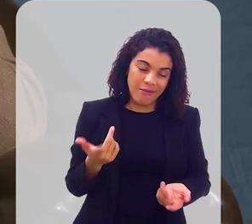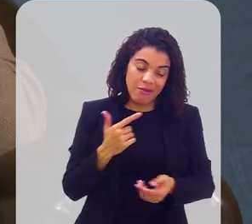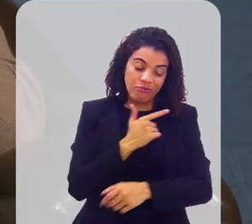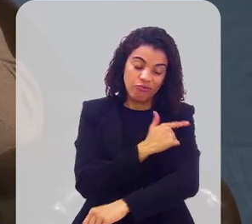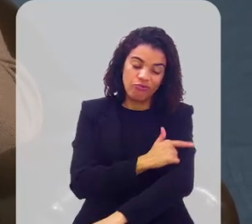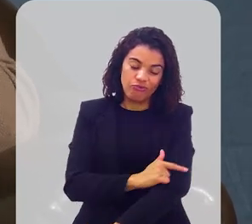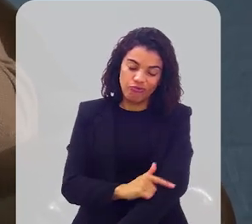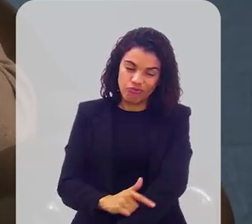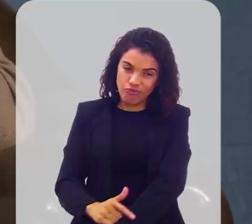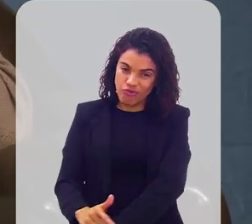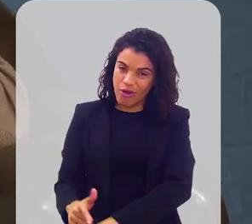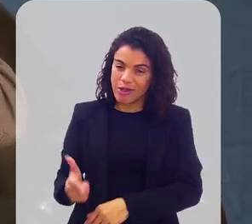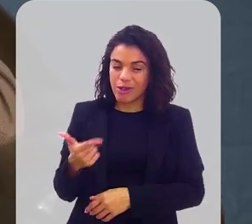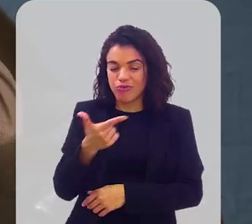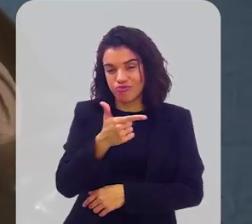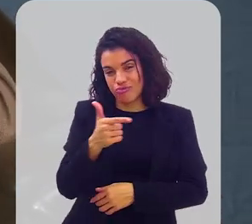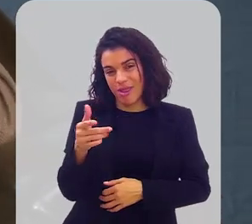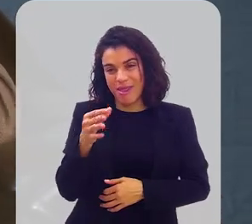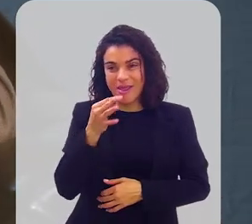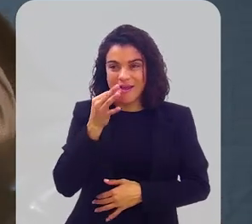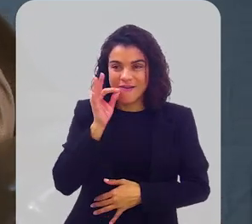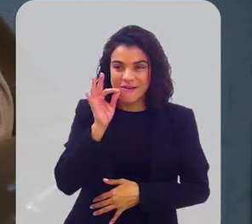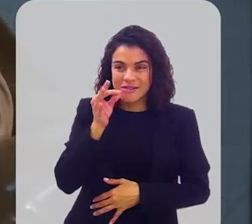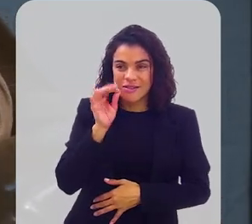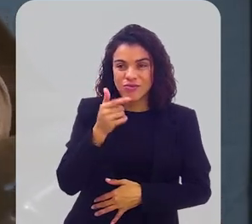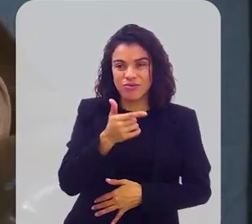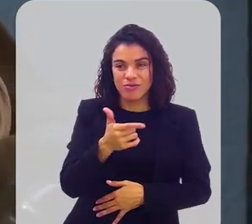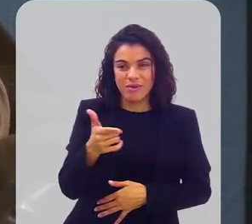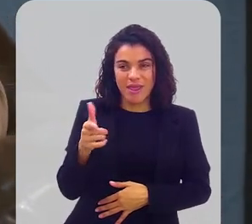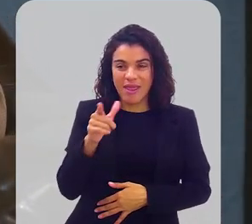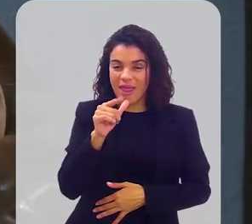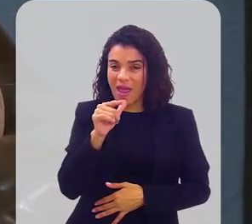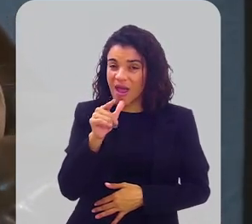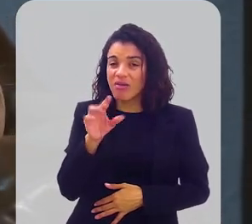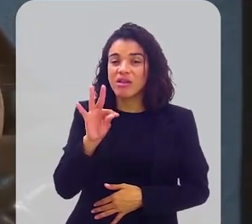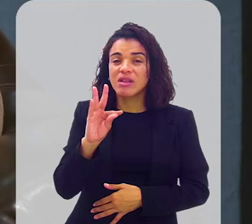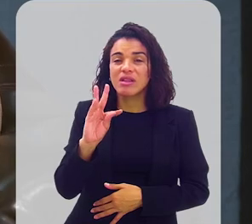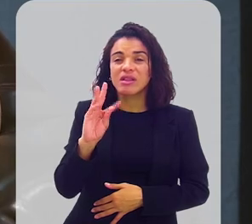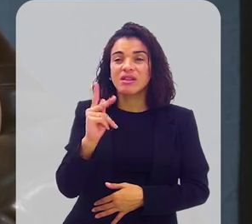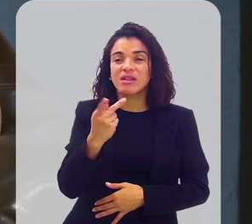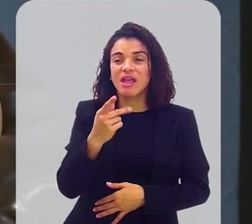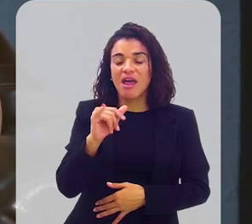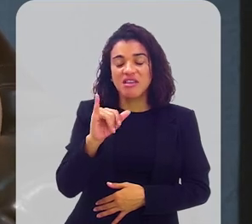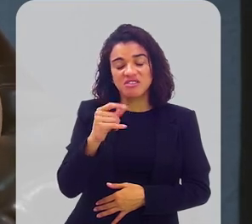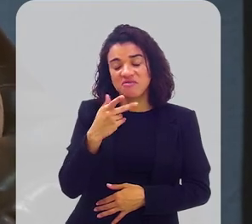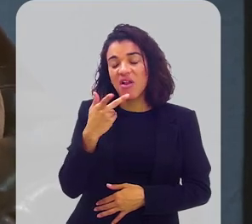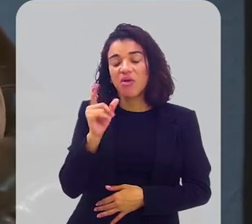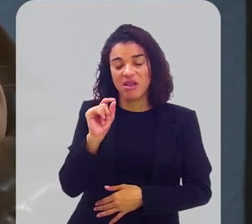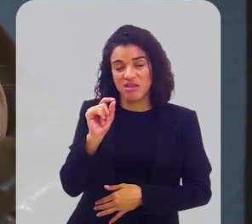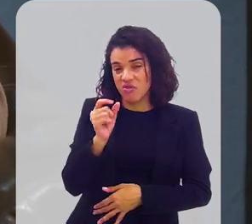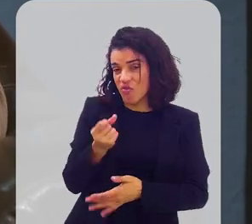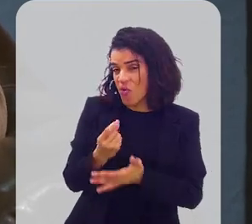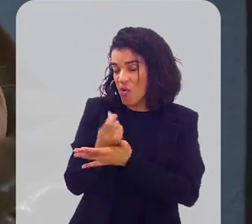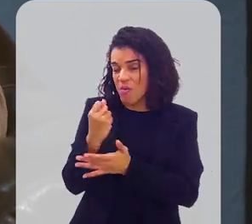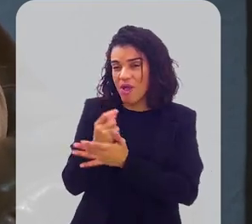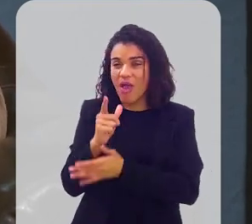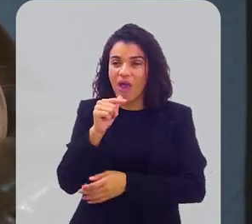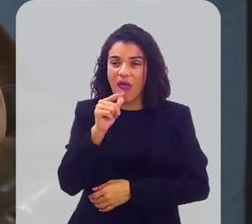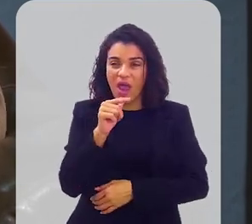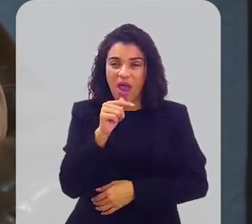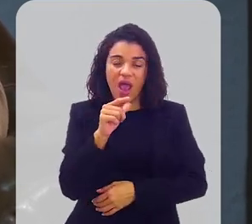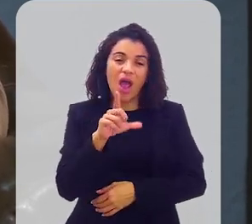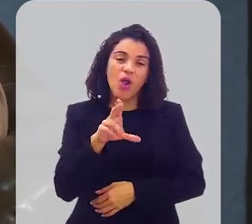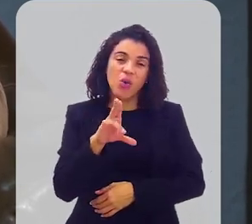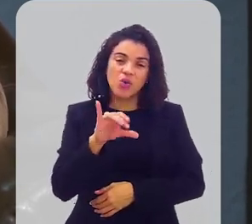educada, que não tem cafezinho, que não tem água. O que é a Thais faz? Thais fala assim, não vou comprar água e o Luciano não abre o